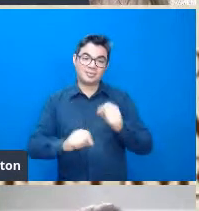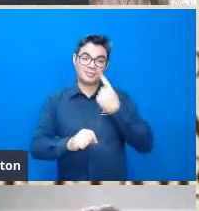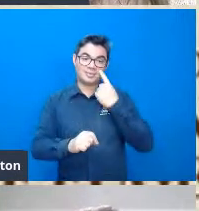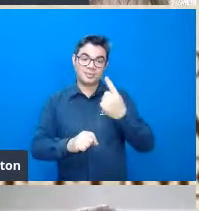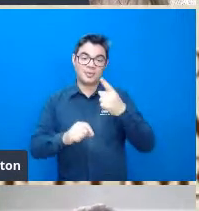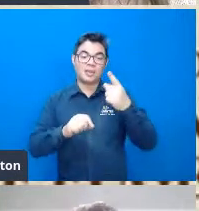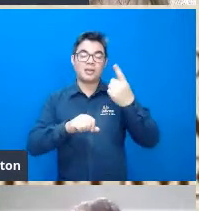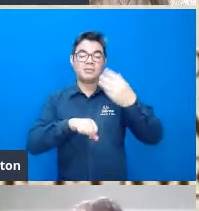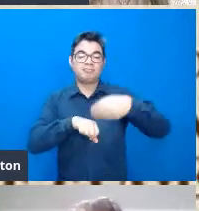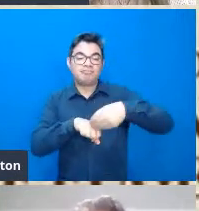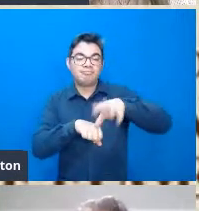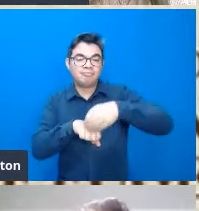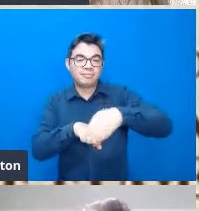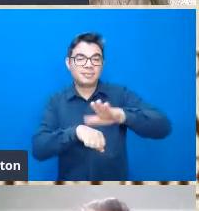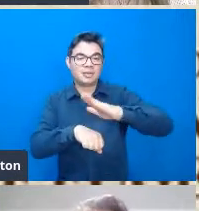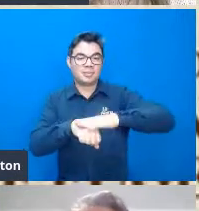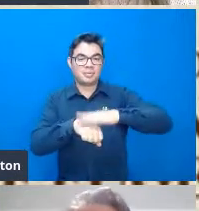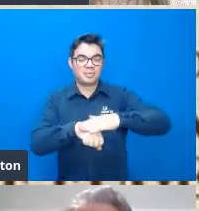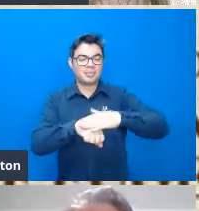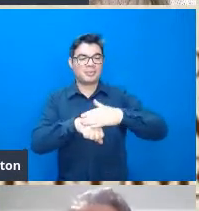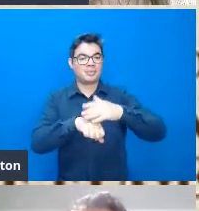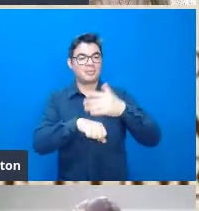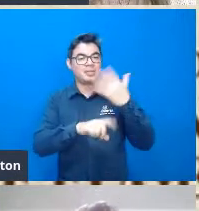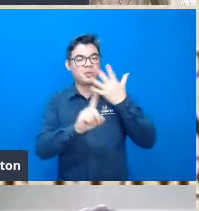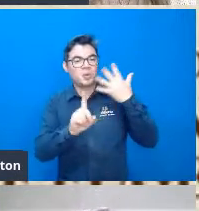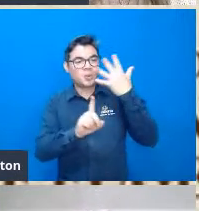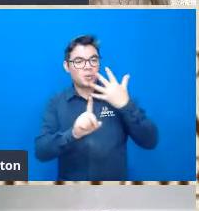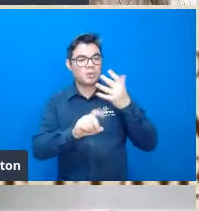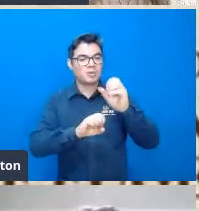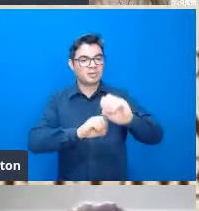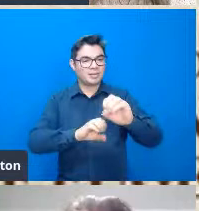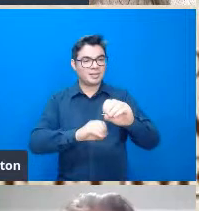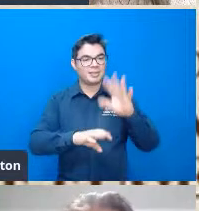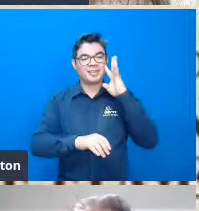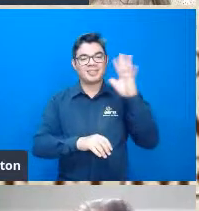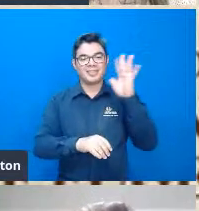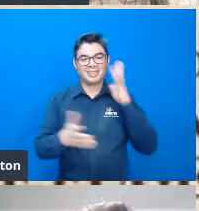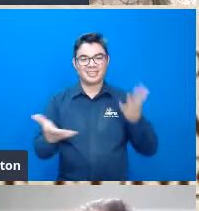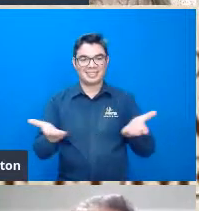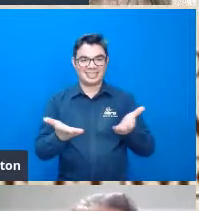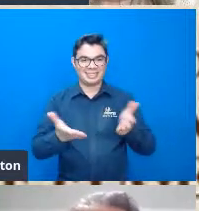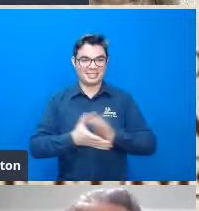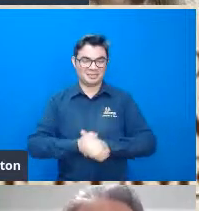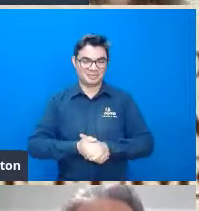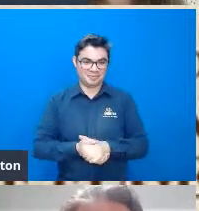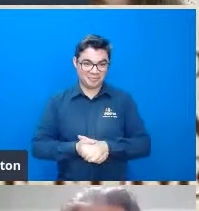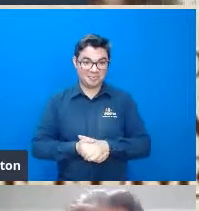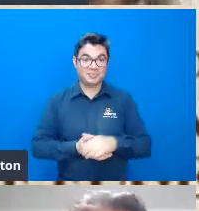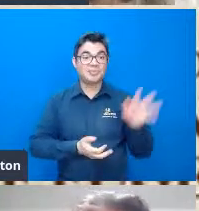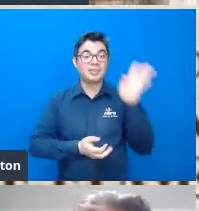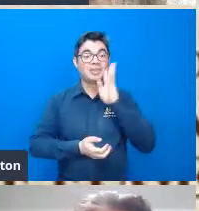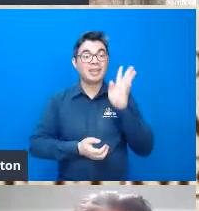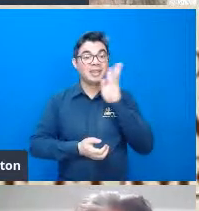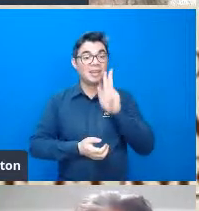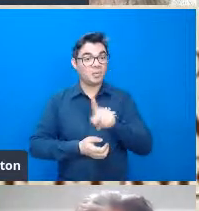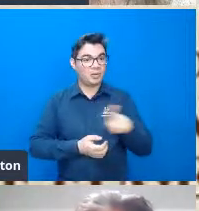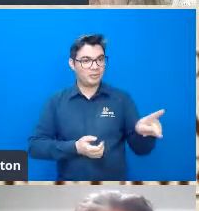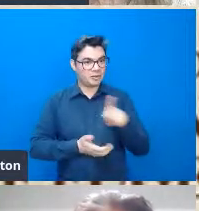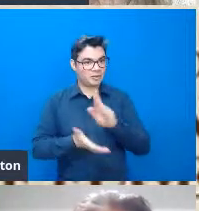palestra e participar dessa discussão muito interessante aqui hoje legal professor Luiz